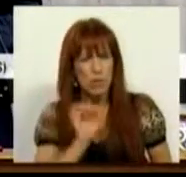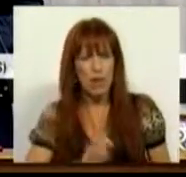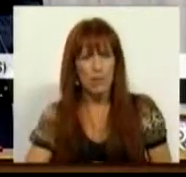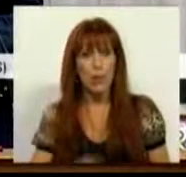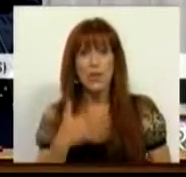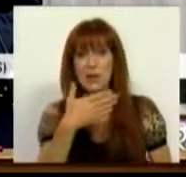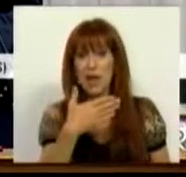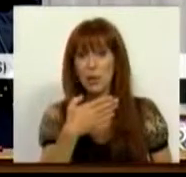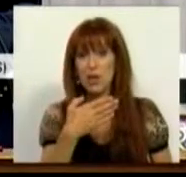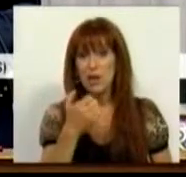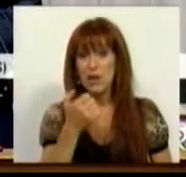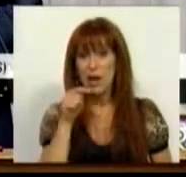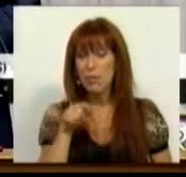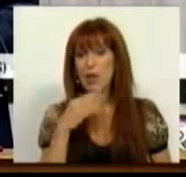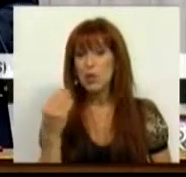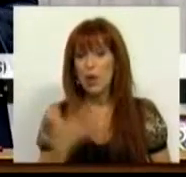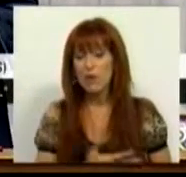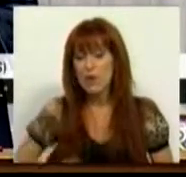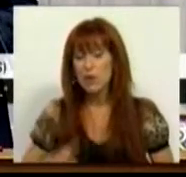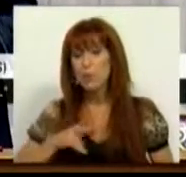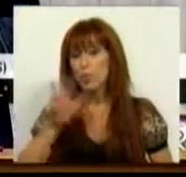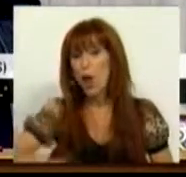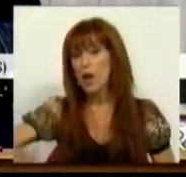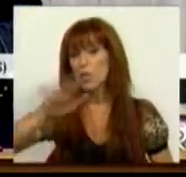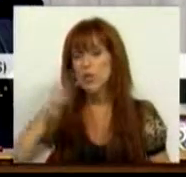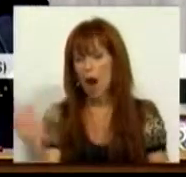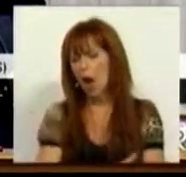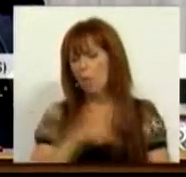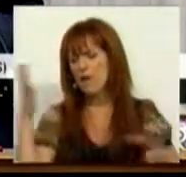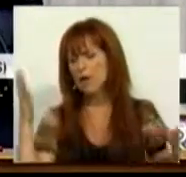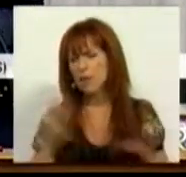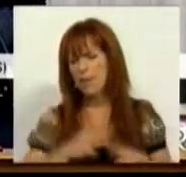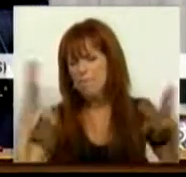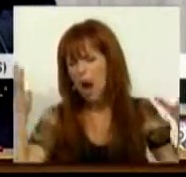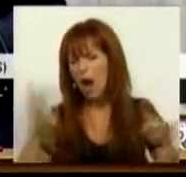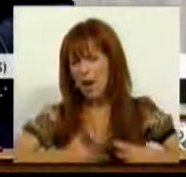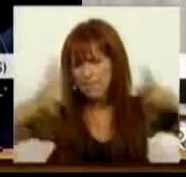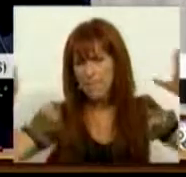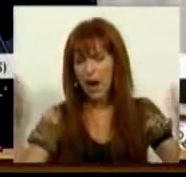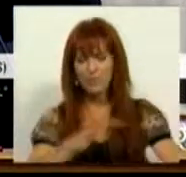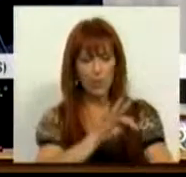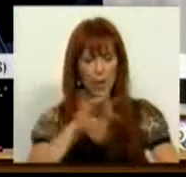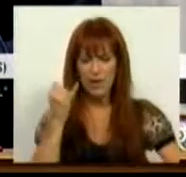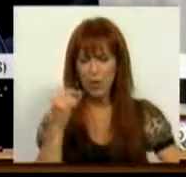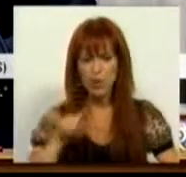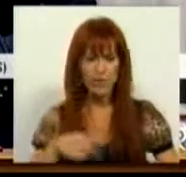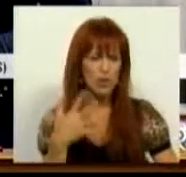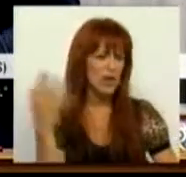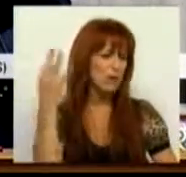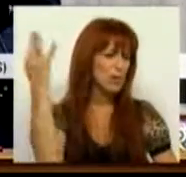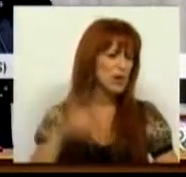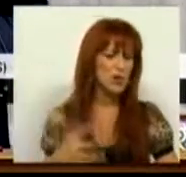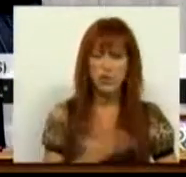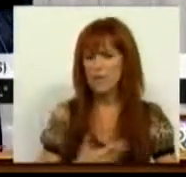existem 175 mil jovens desempregados em Portugal. Aumentou, tem vindo a aumentar sucessivamente, 42,5